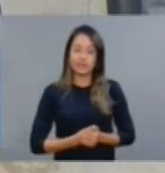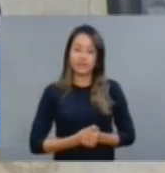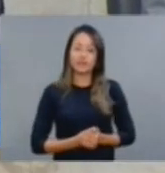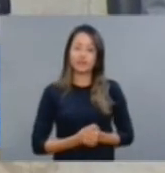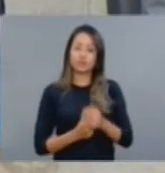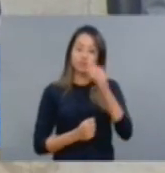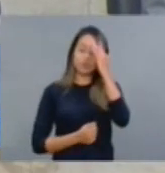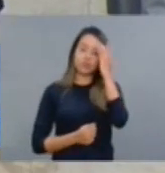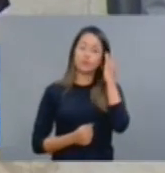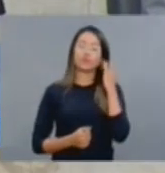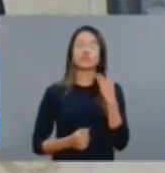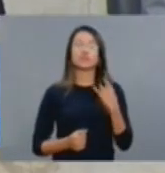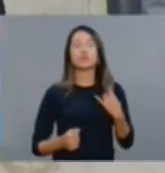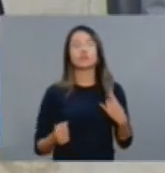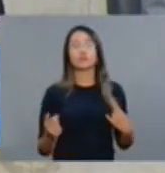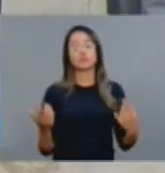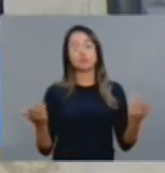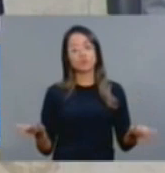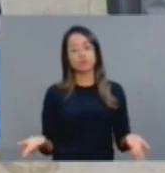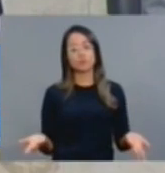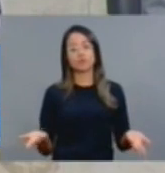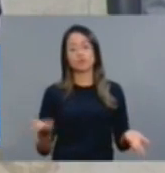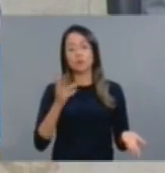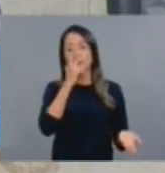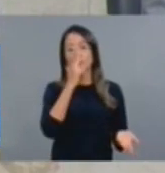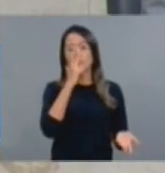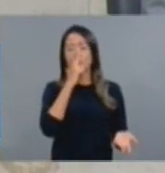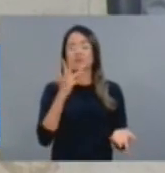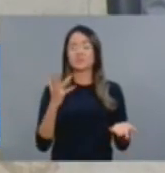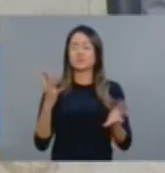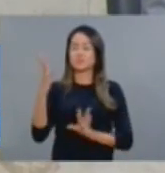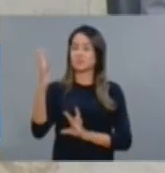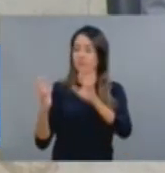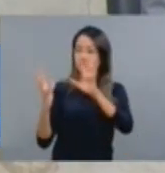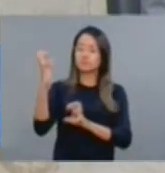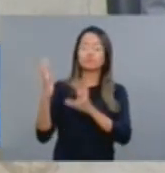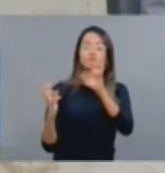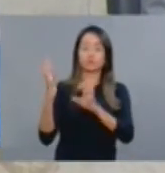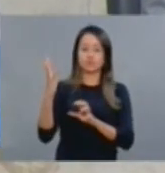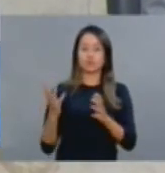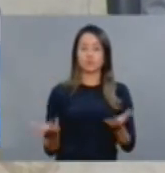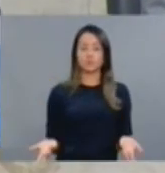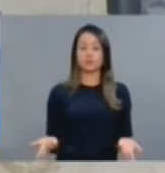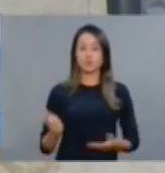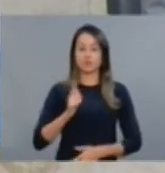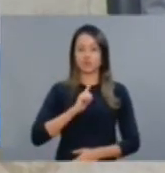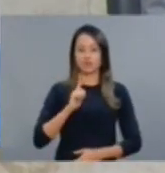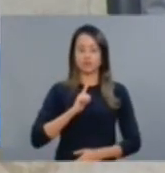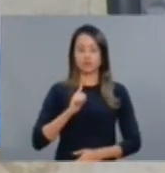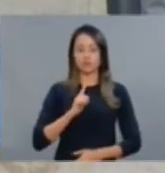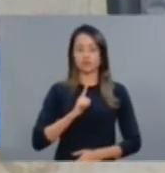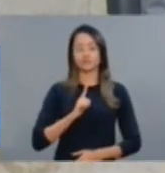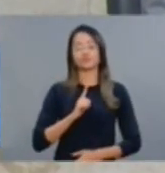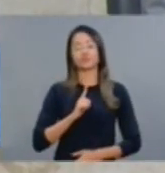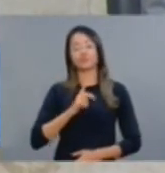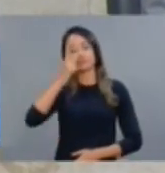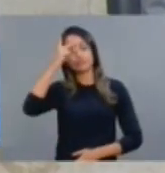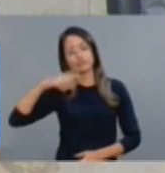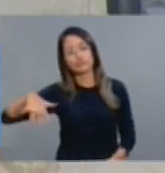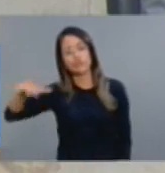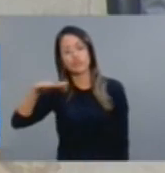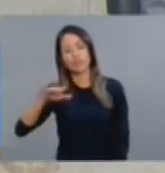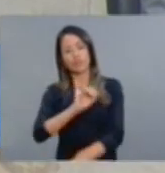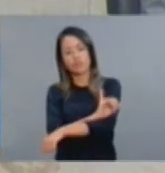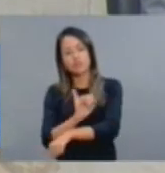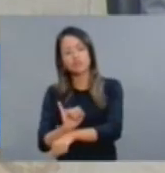com, não com V. Exª, mas com a birra com a população do Iguatu, com a birra com a população daquela região,